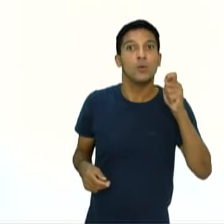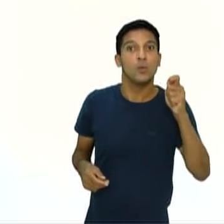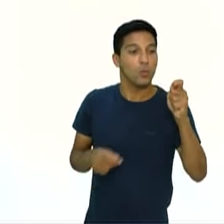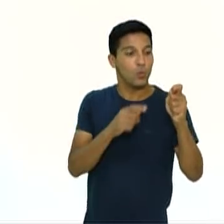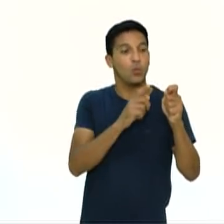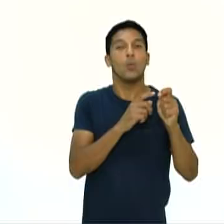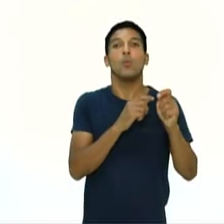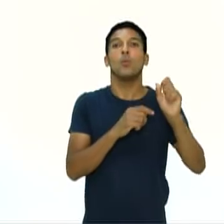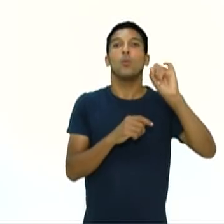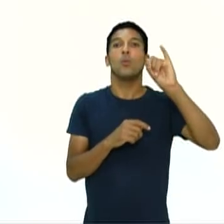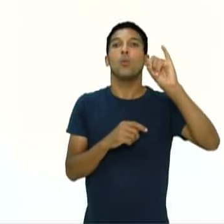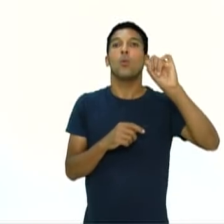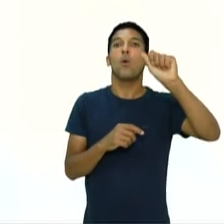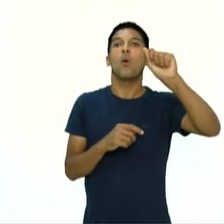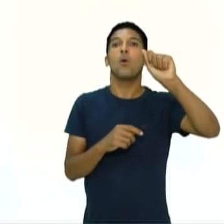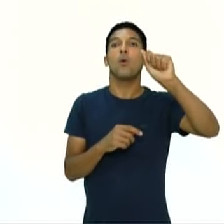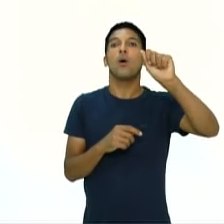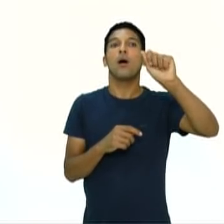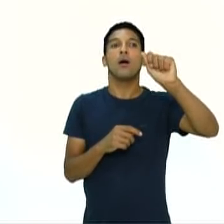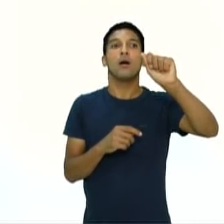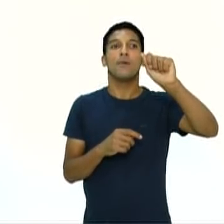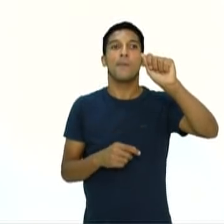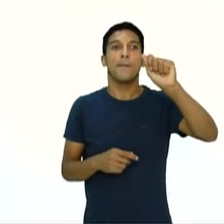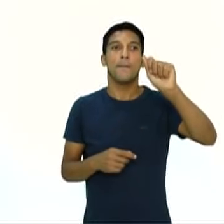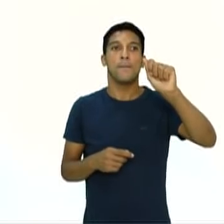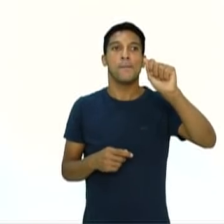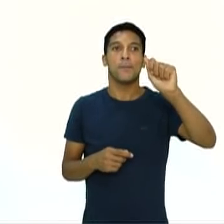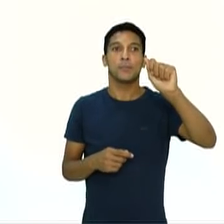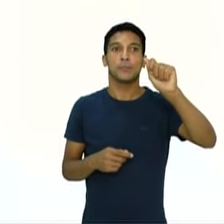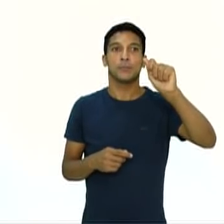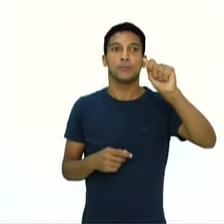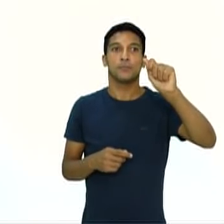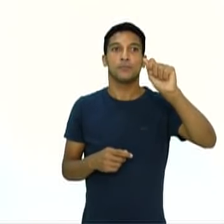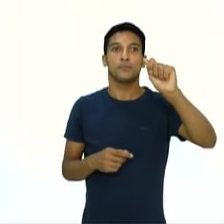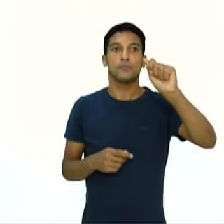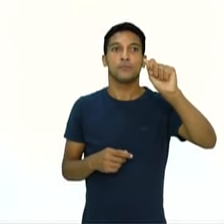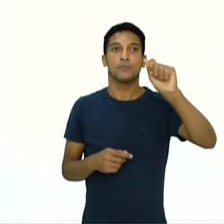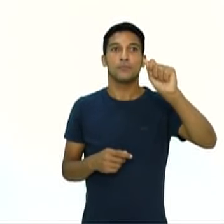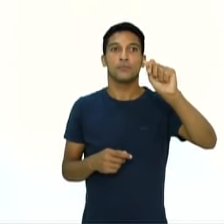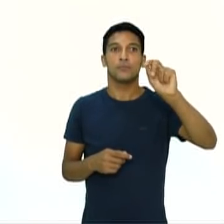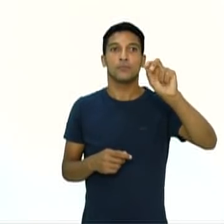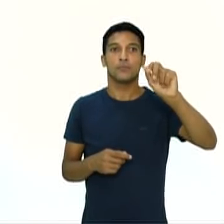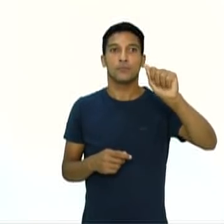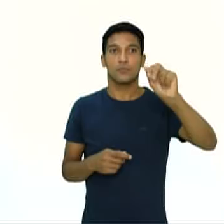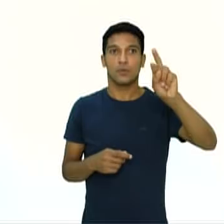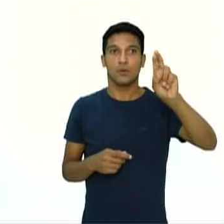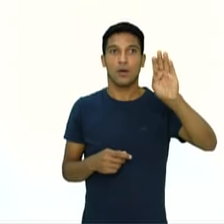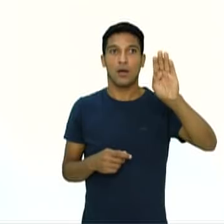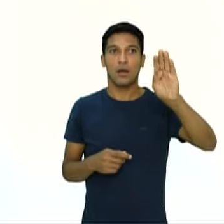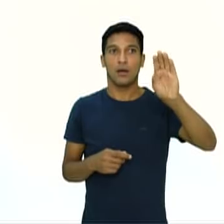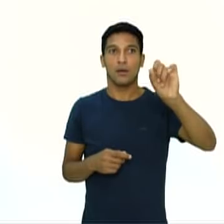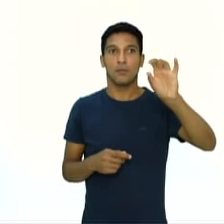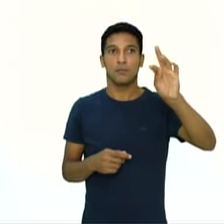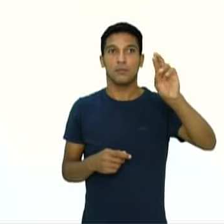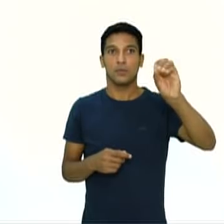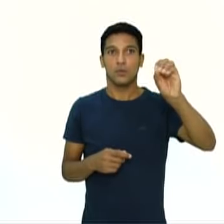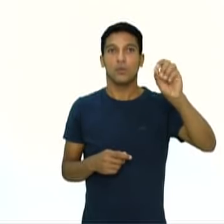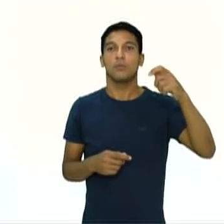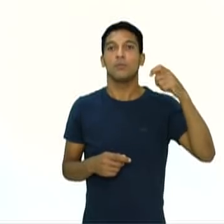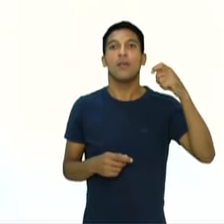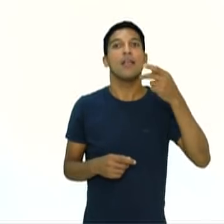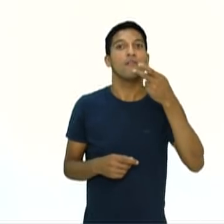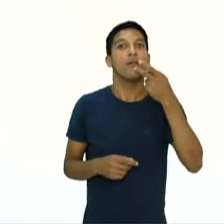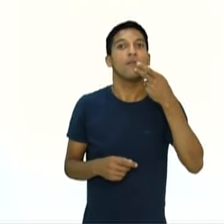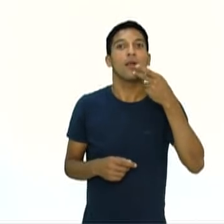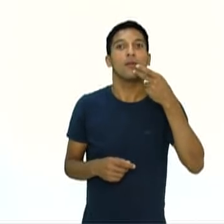posso bater num oponente caído, tá? Então, o boxe, a luta é sempre em pé.